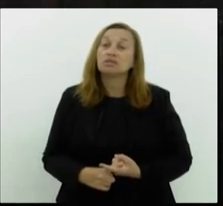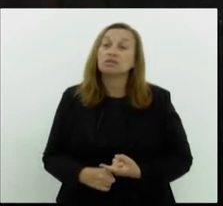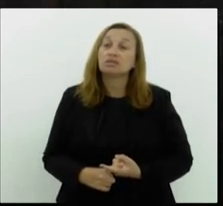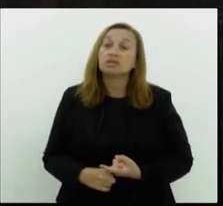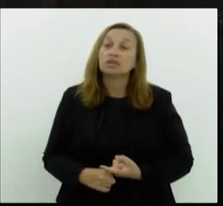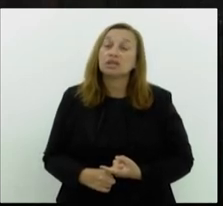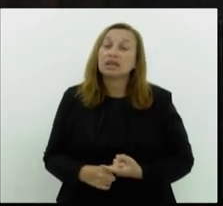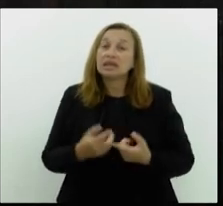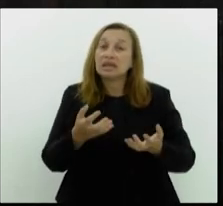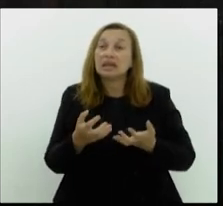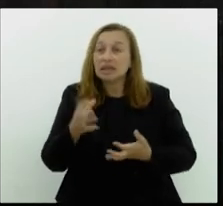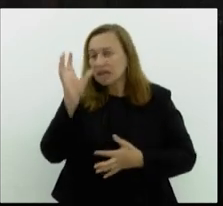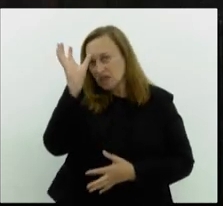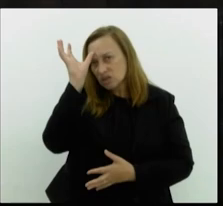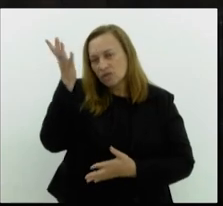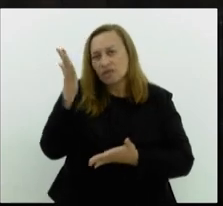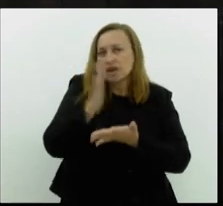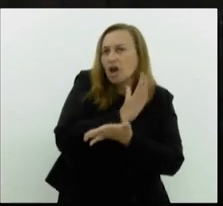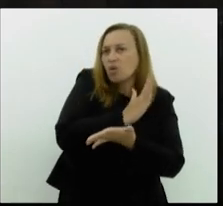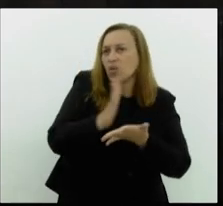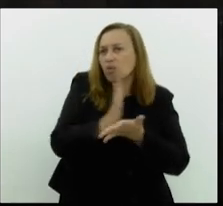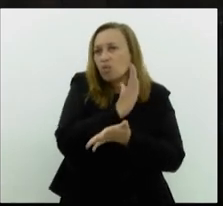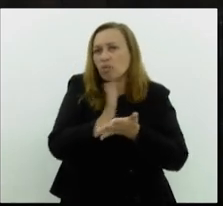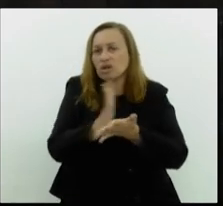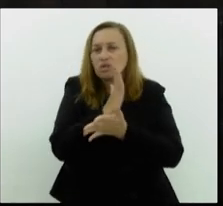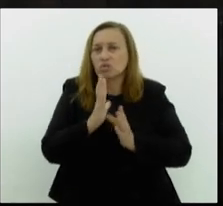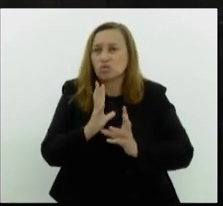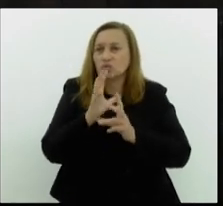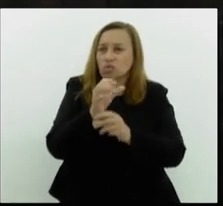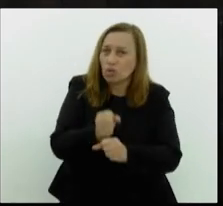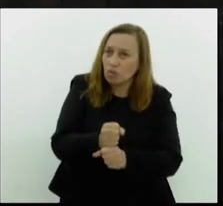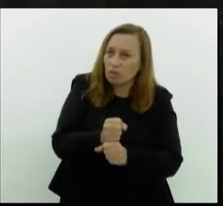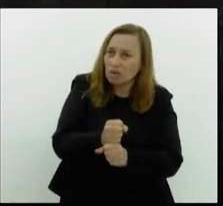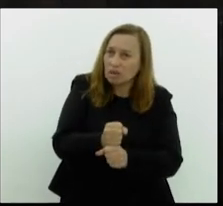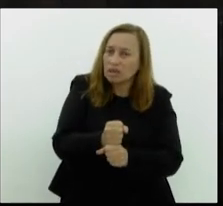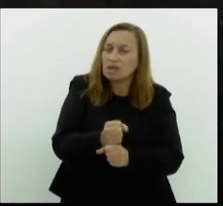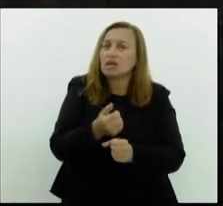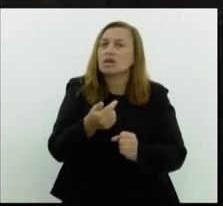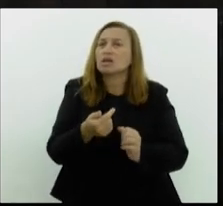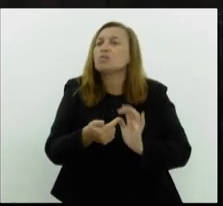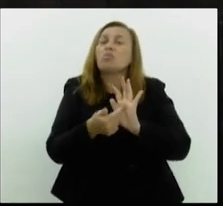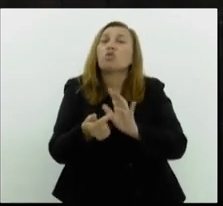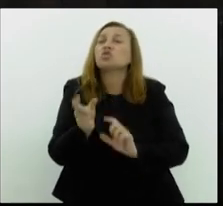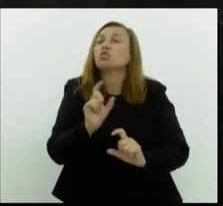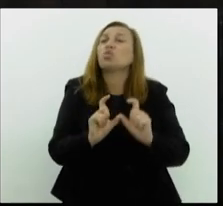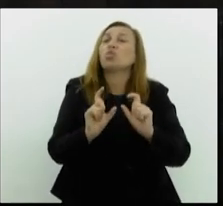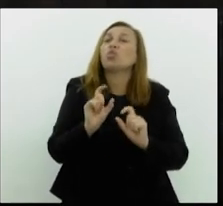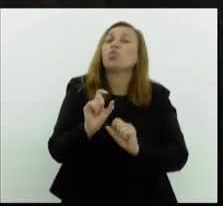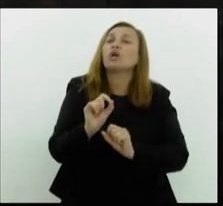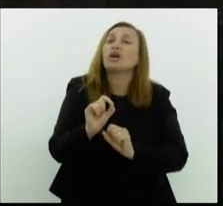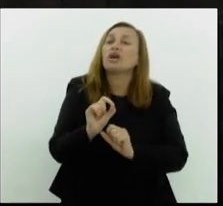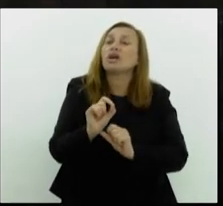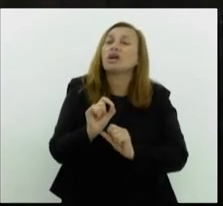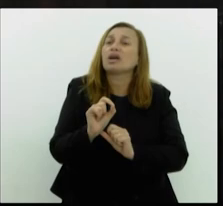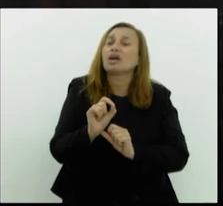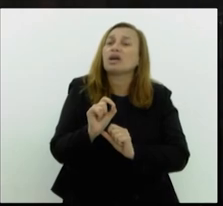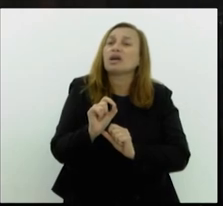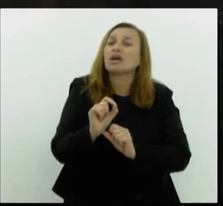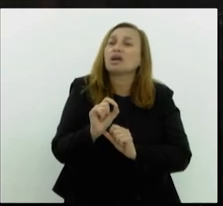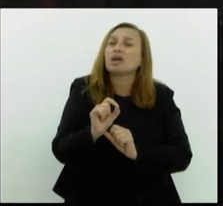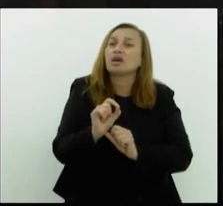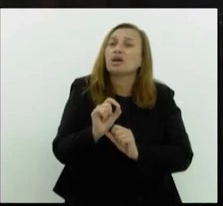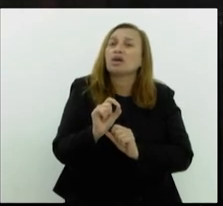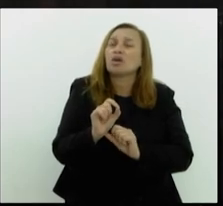que, mantidas essas condições, prevê, fazer uma previsão de